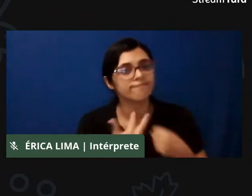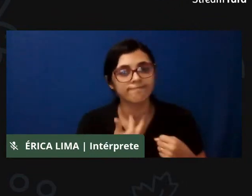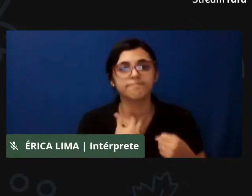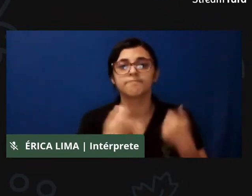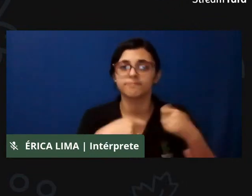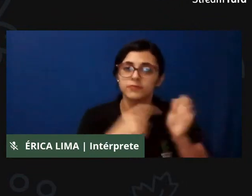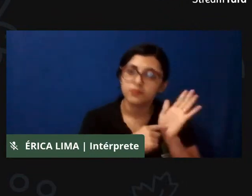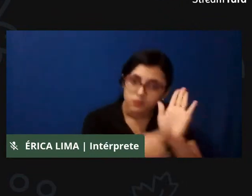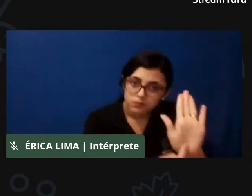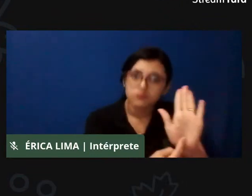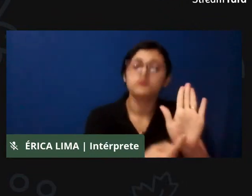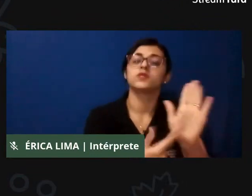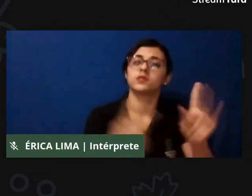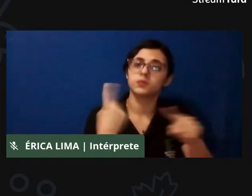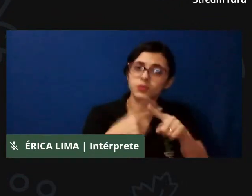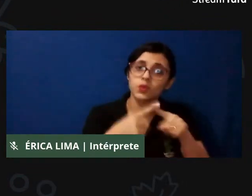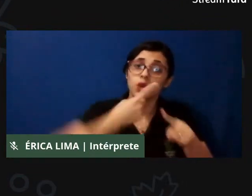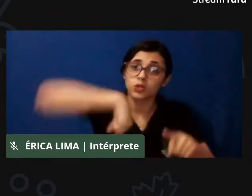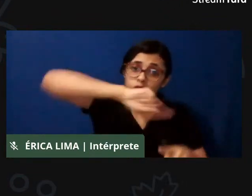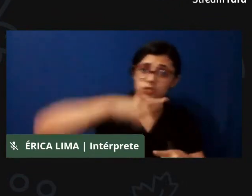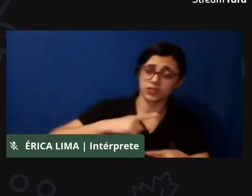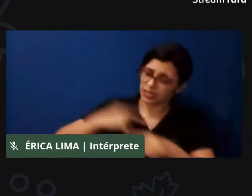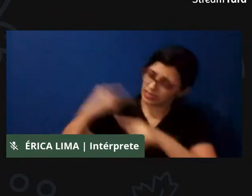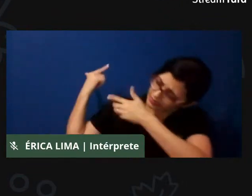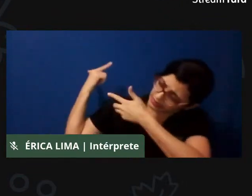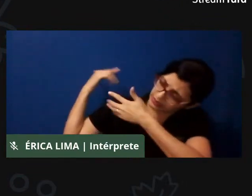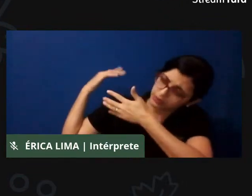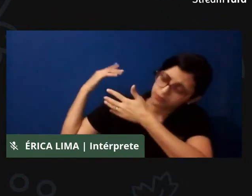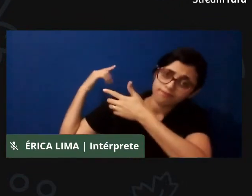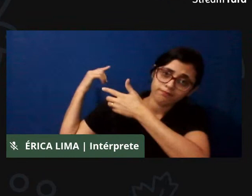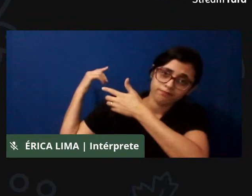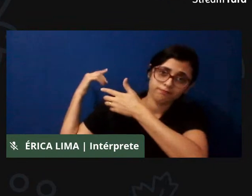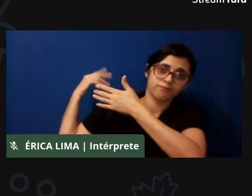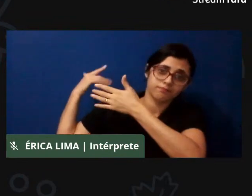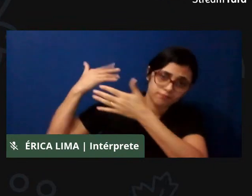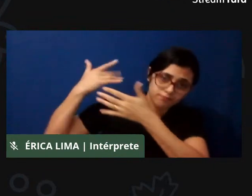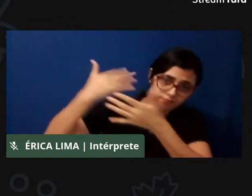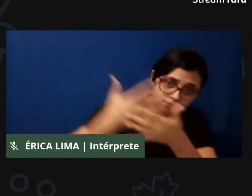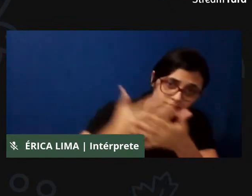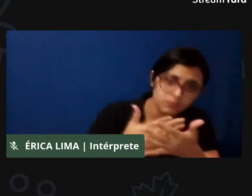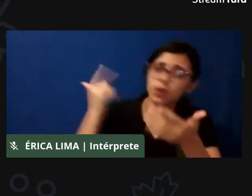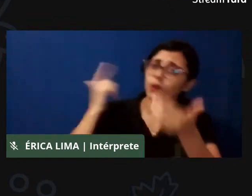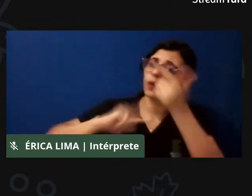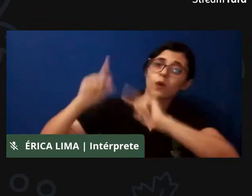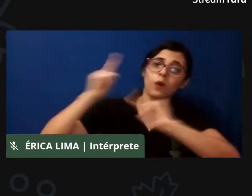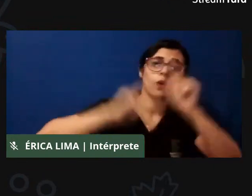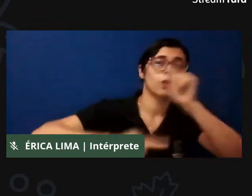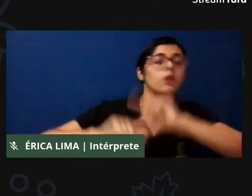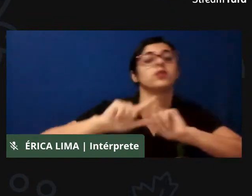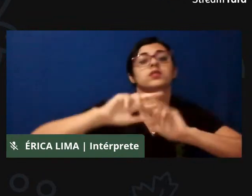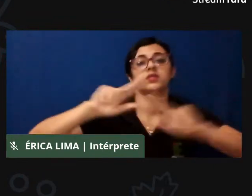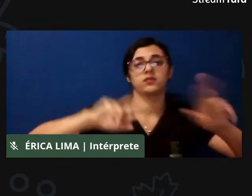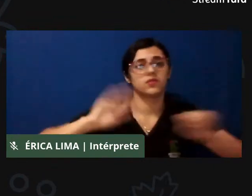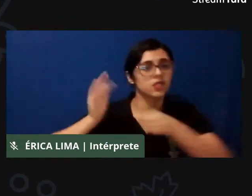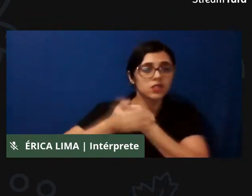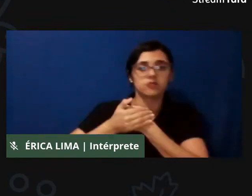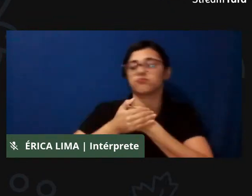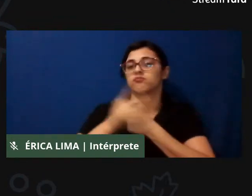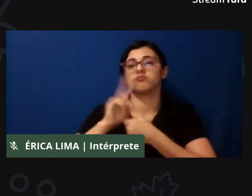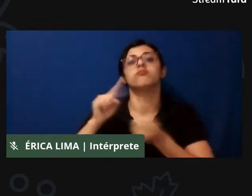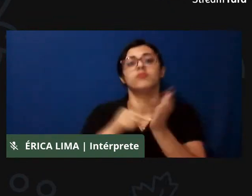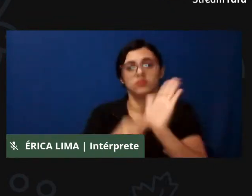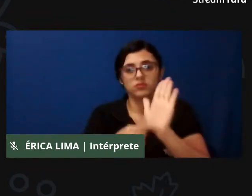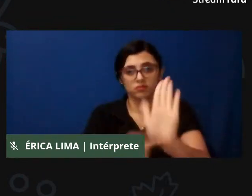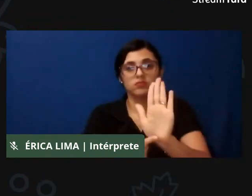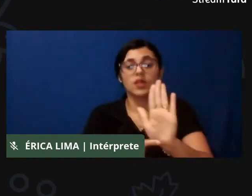ao longo do tempo, e a gente vem usando também esse momento para nos fortalecer, enquanto